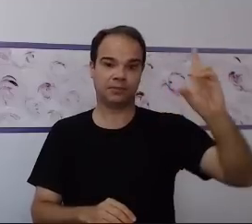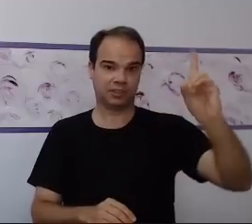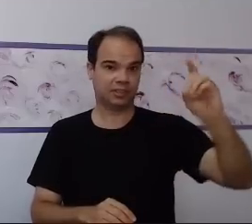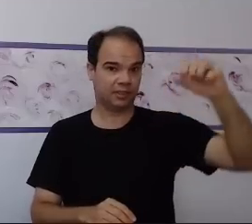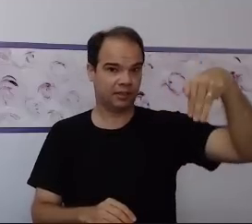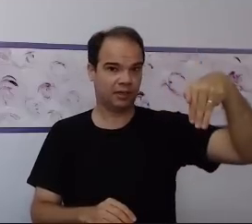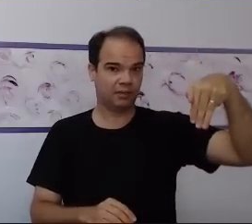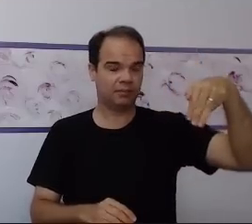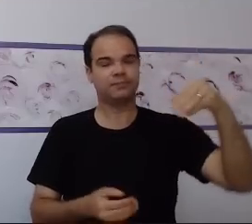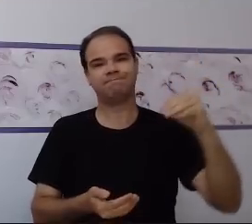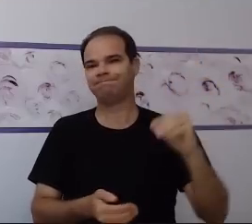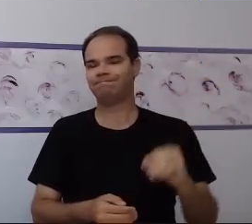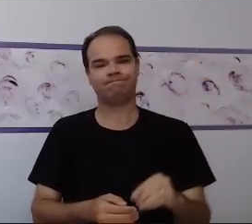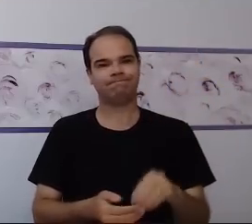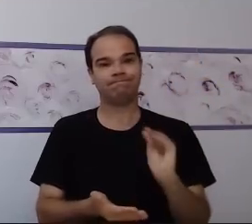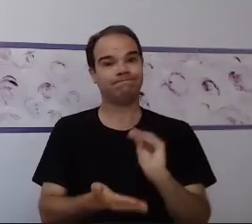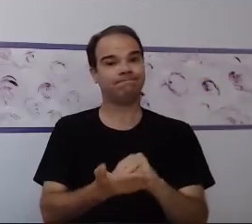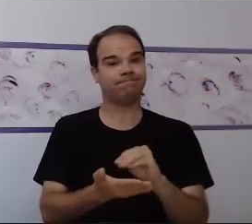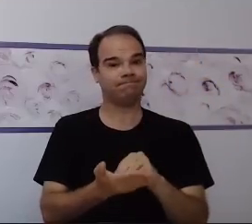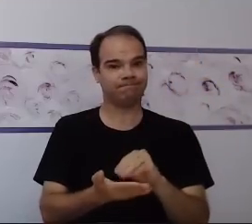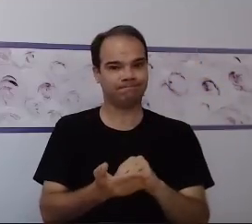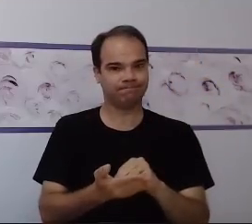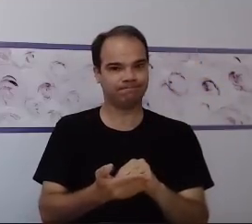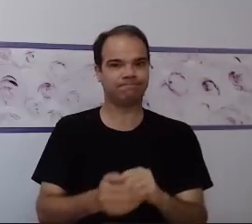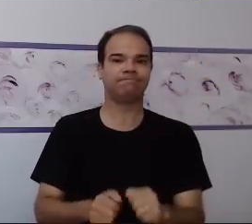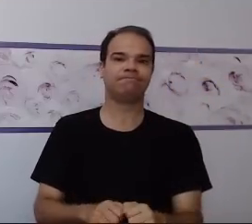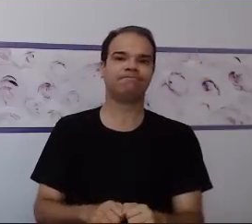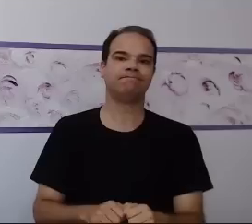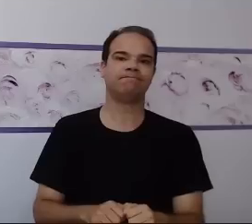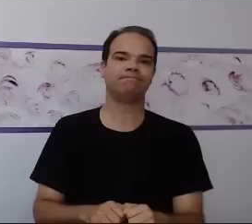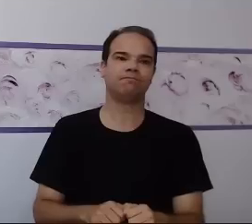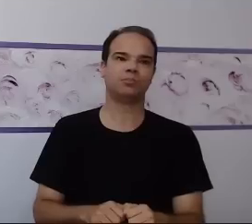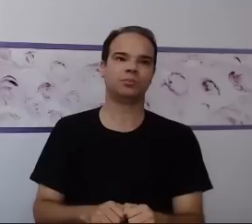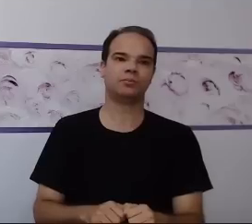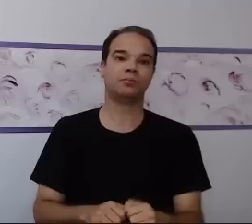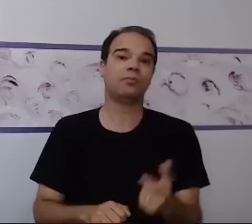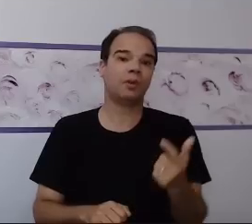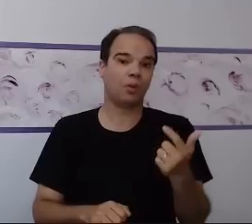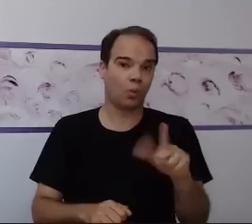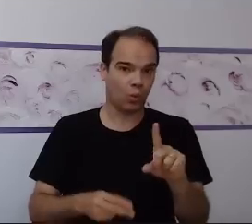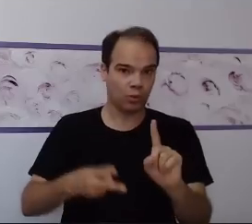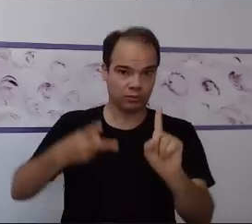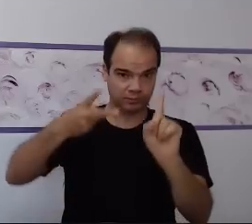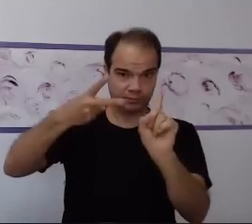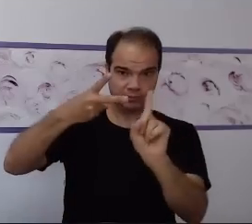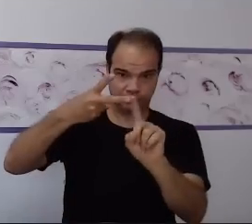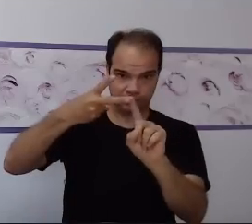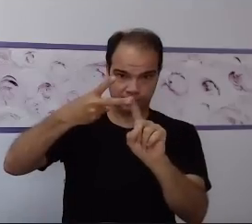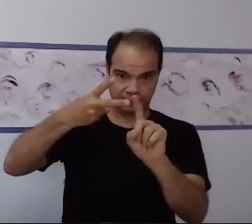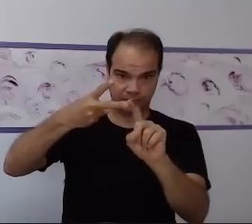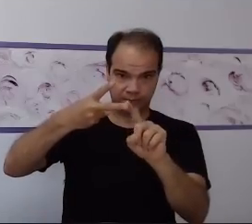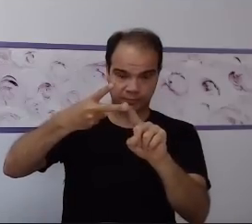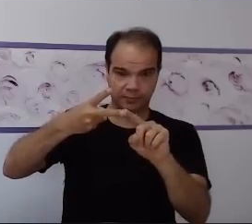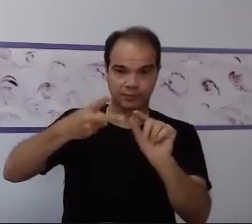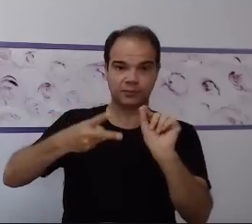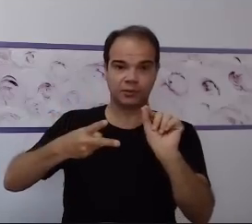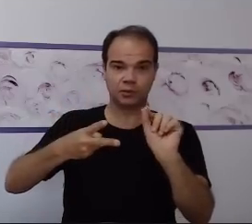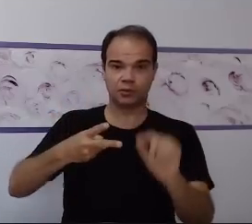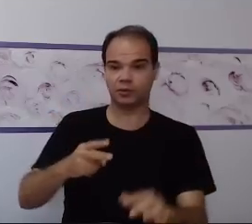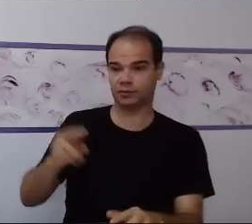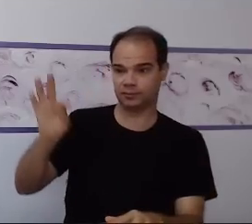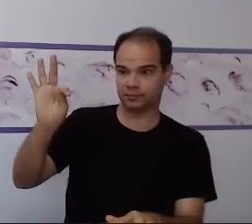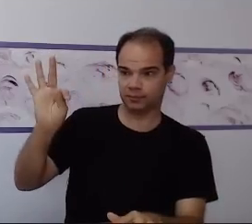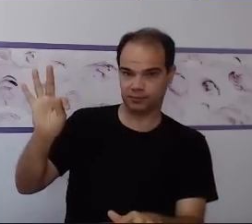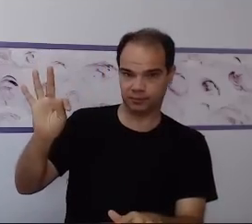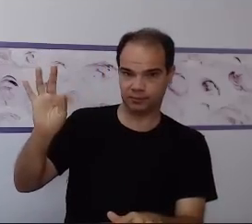comprometimento. Então, a conexão das memórias. Quando se fala de função executiva comprometida no TEIA